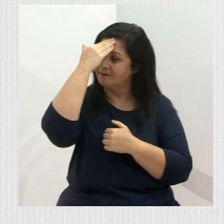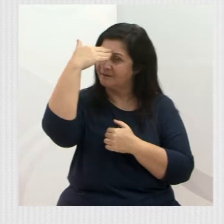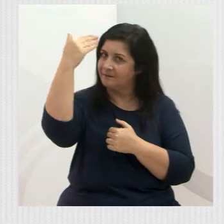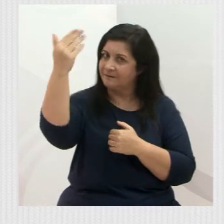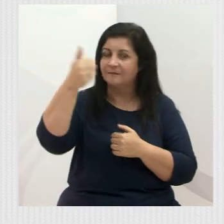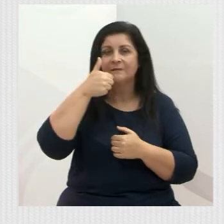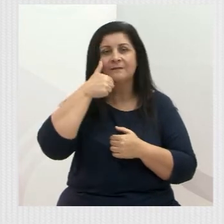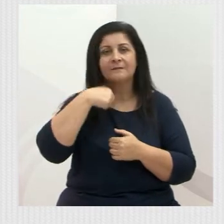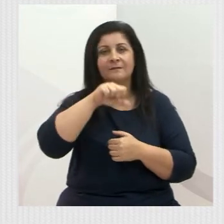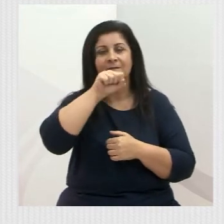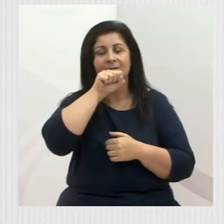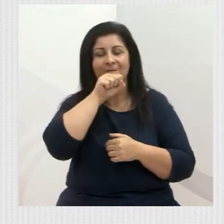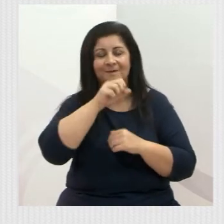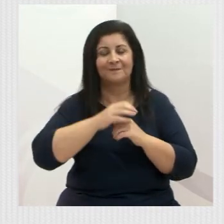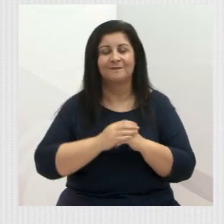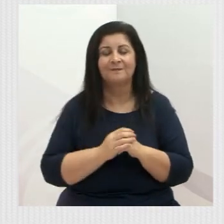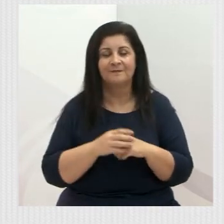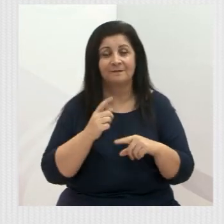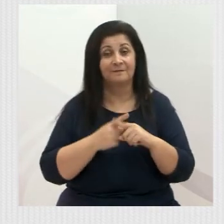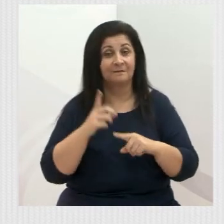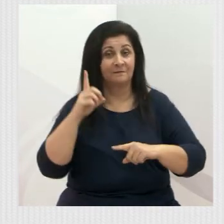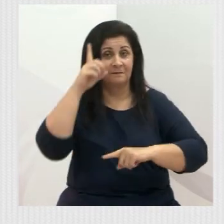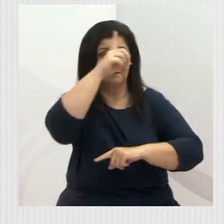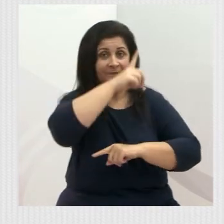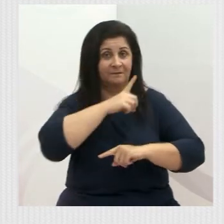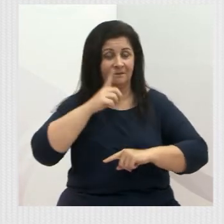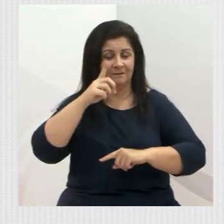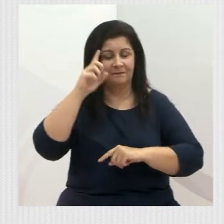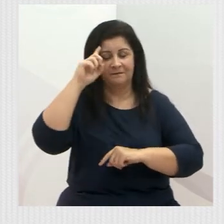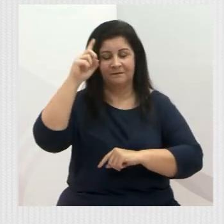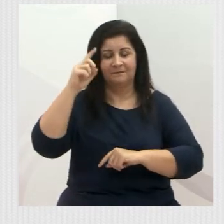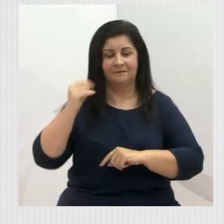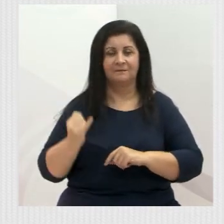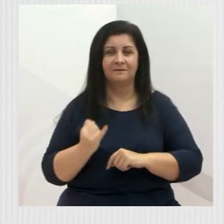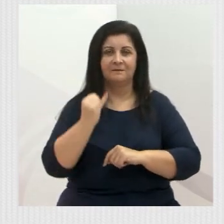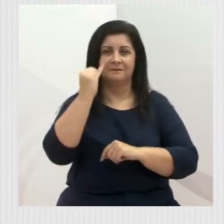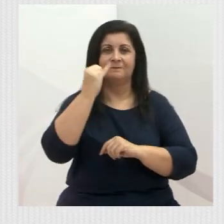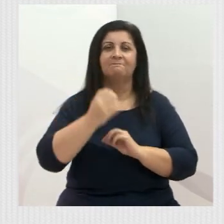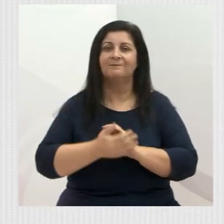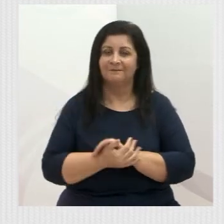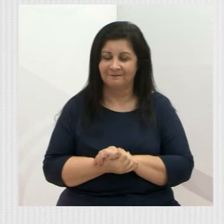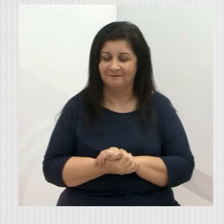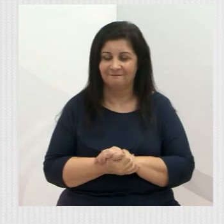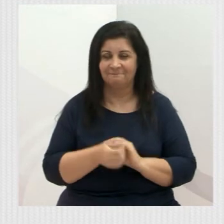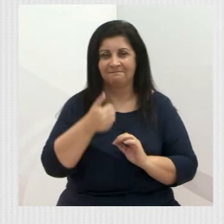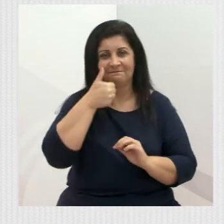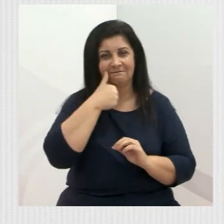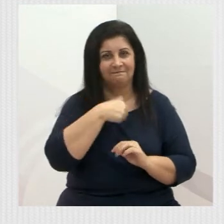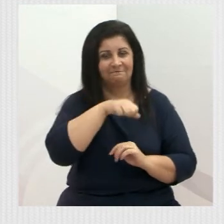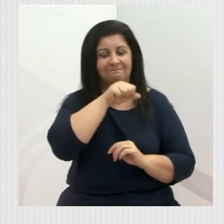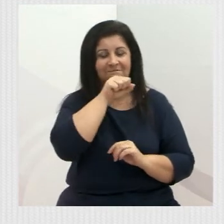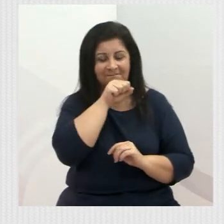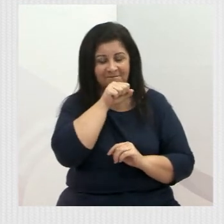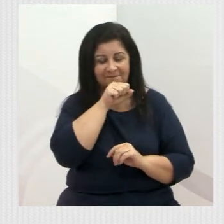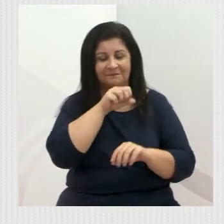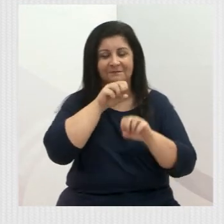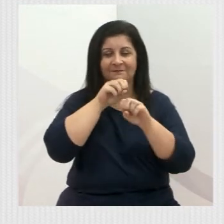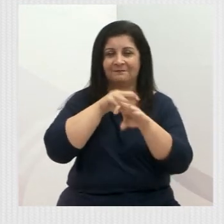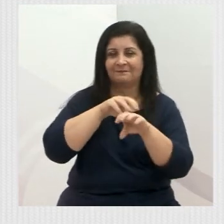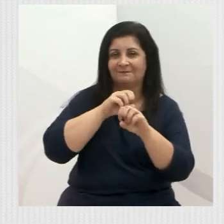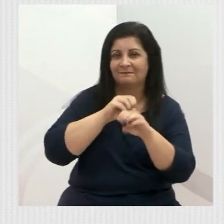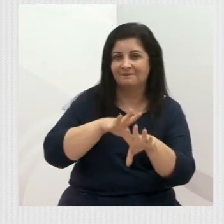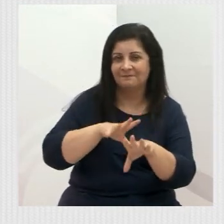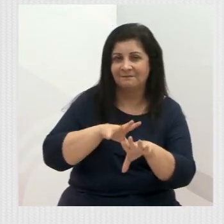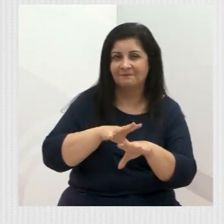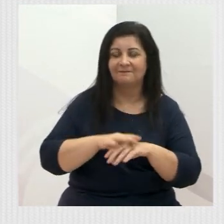às mães que neste domingo comemora-se um dia tão importante, né. Ser mãe é educar, é